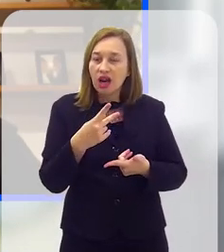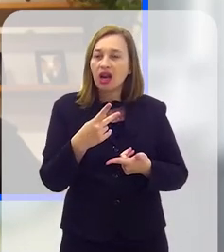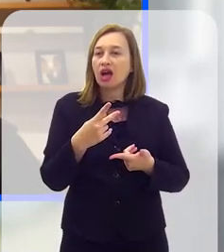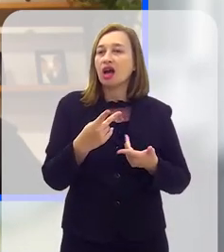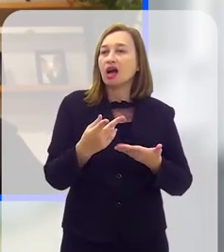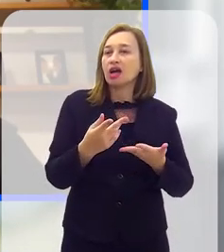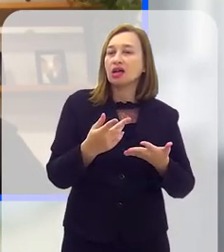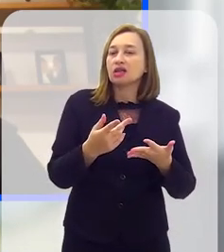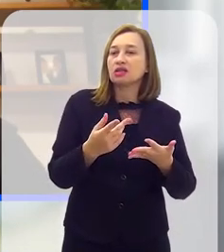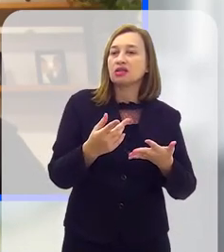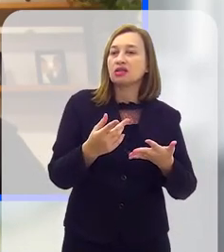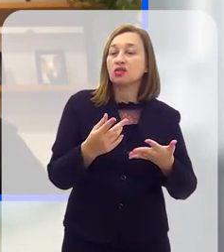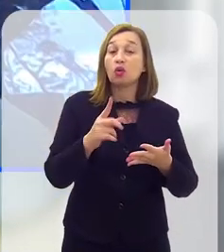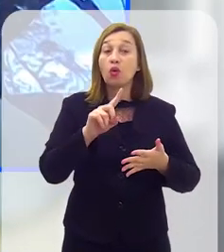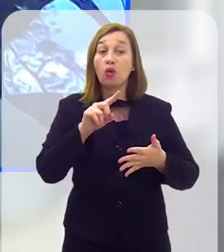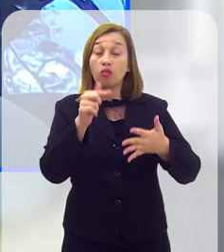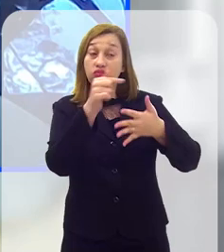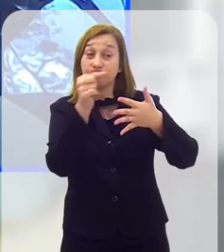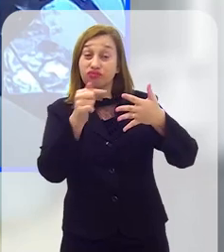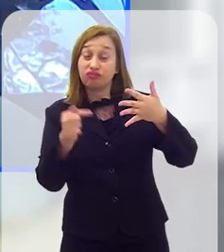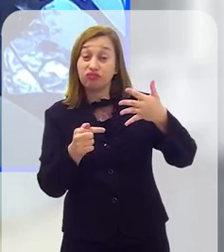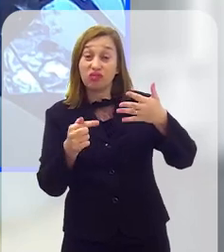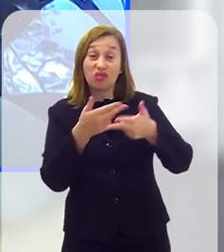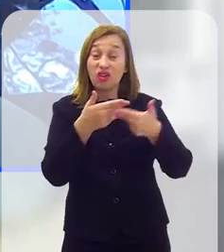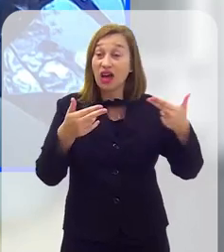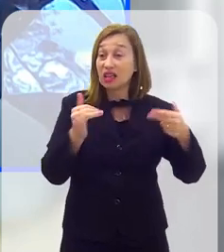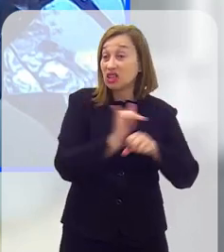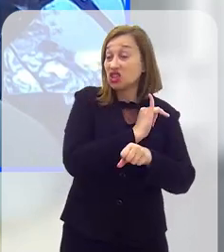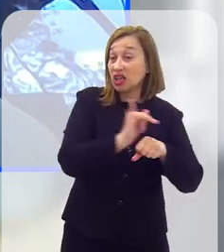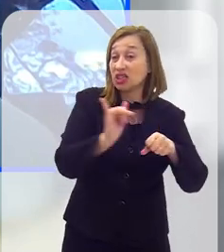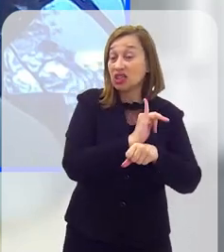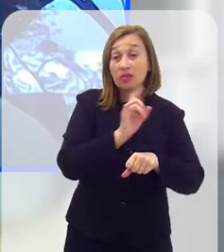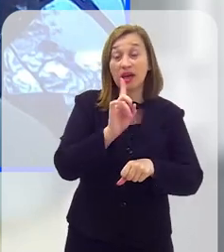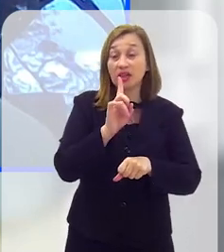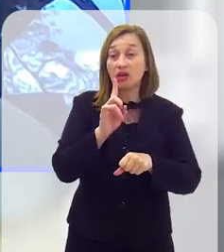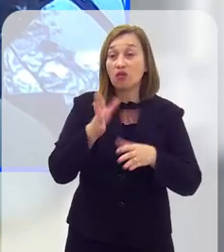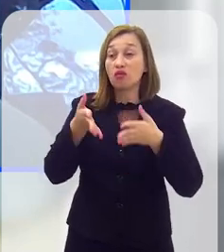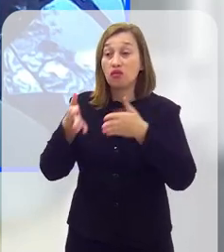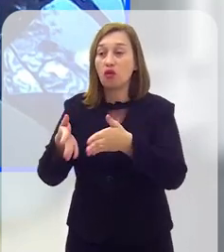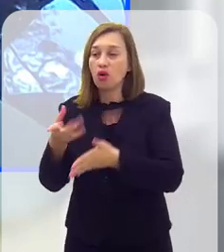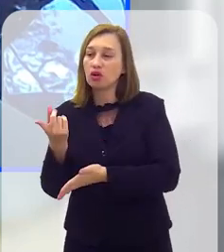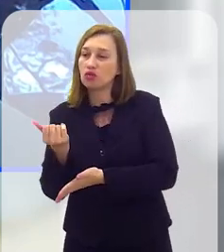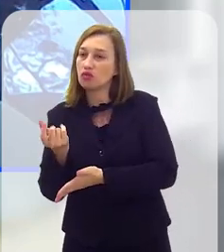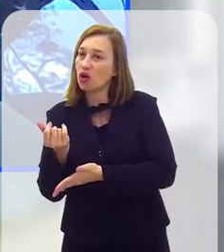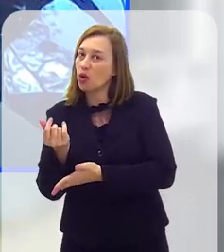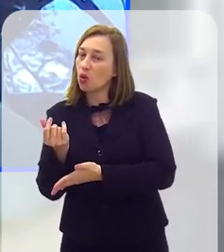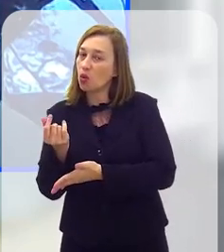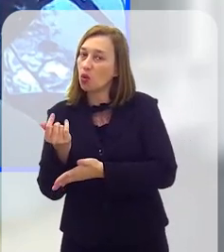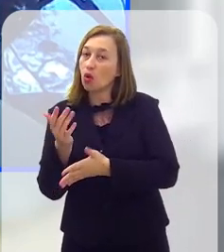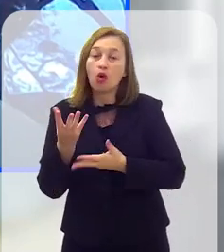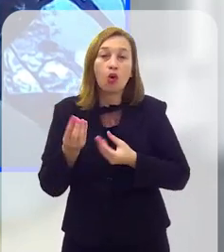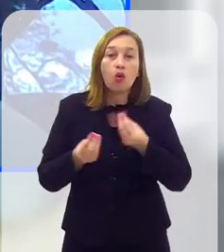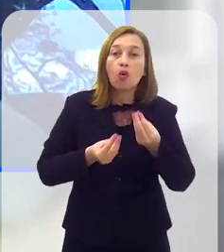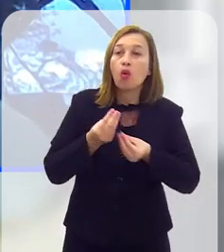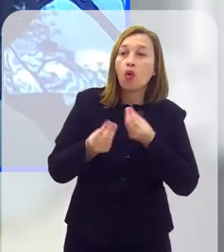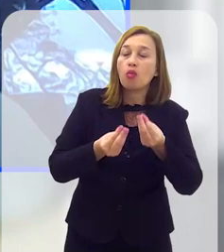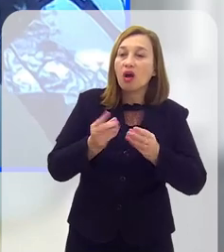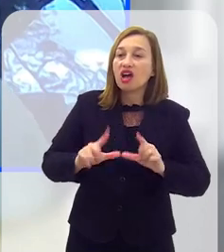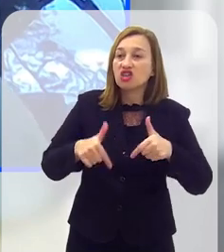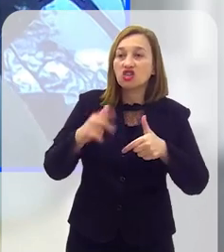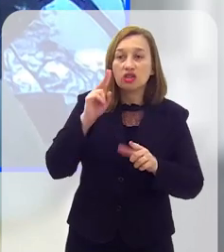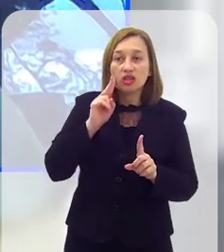direção. Ele fala sobre a regionalização, ele coloca outros pontos, mas ele não entra nessa discussão tarifária, que, na minha